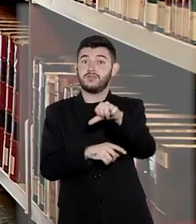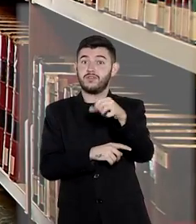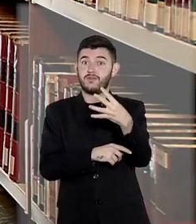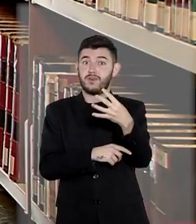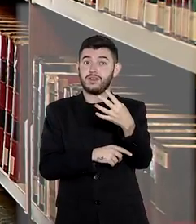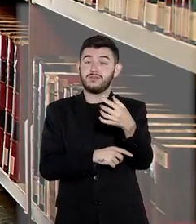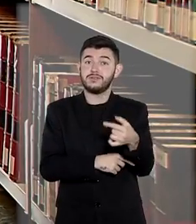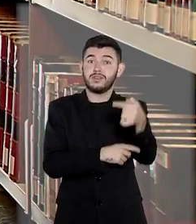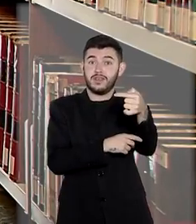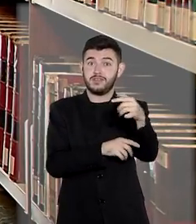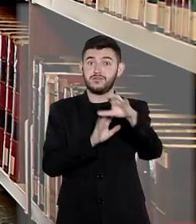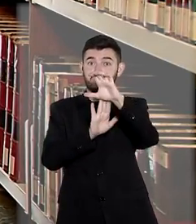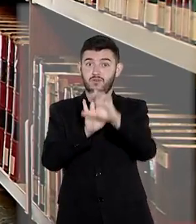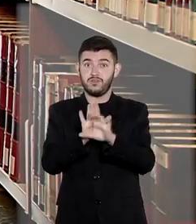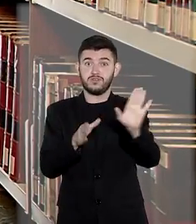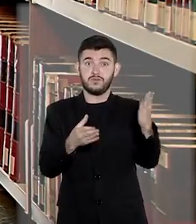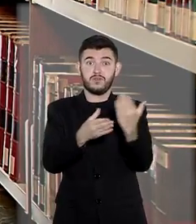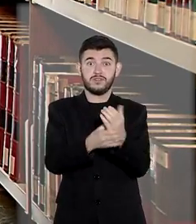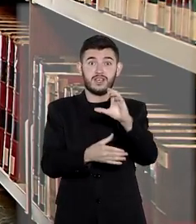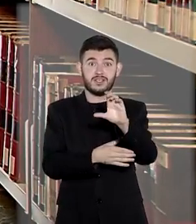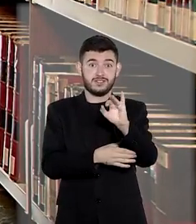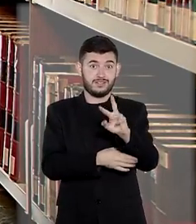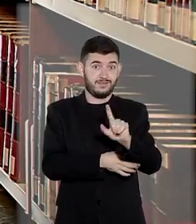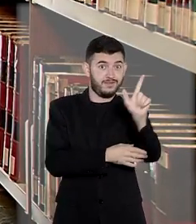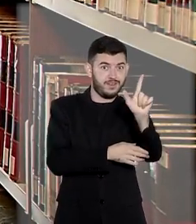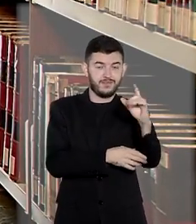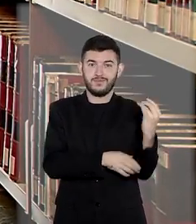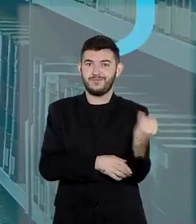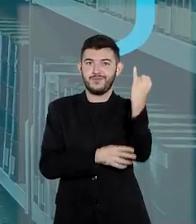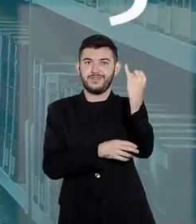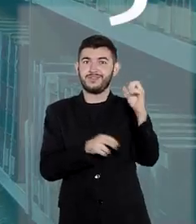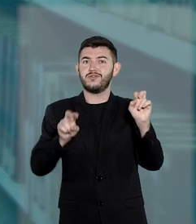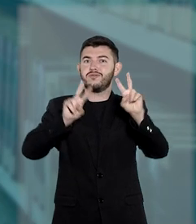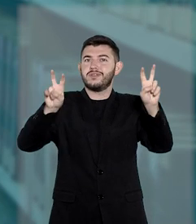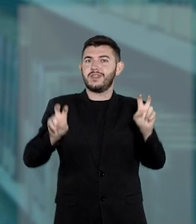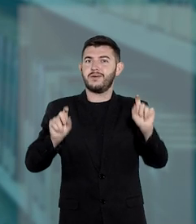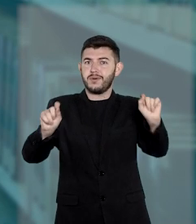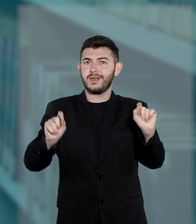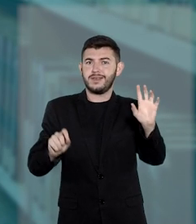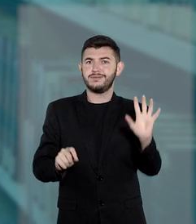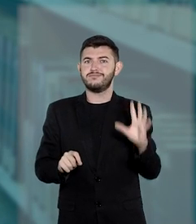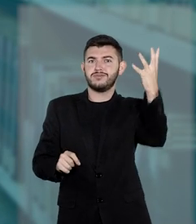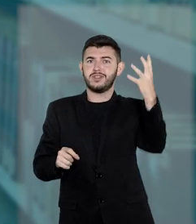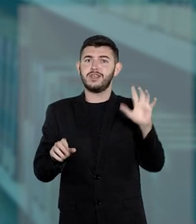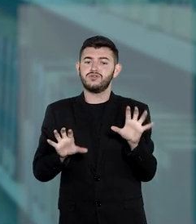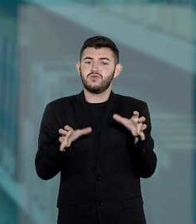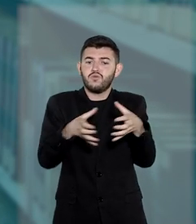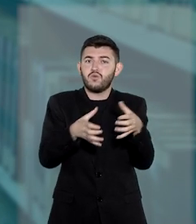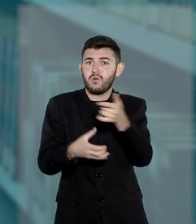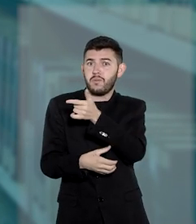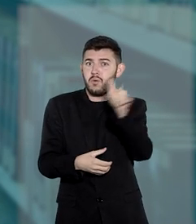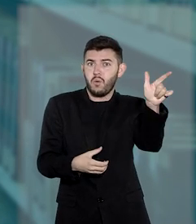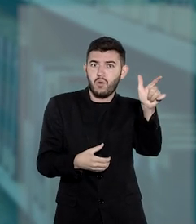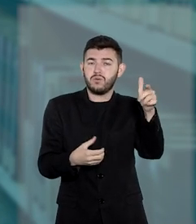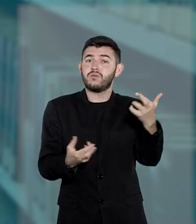947 do Código de Processo Civil. É o incidente de assunção de competência.